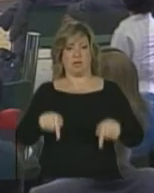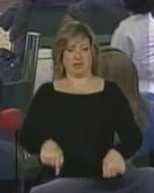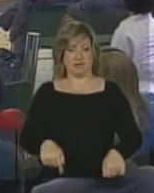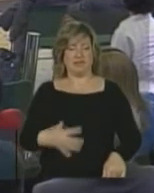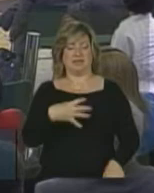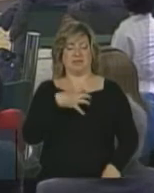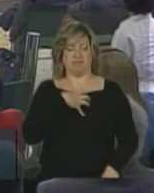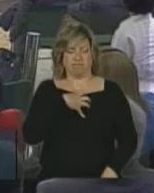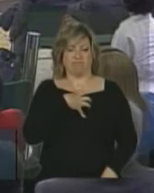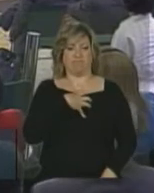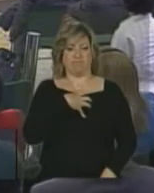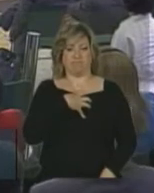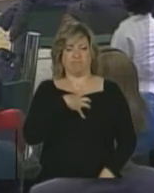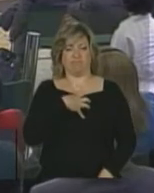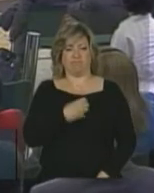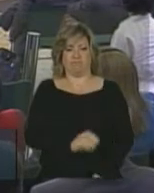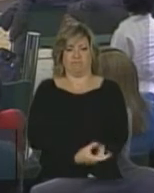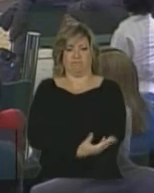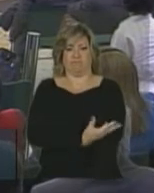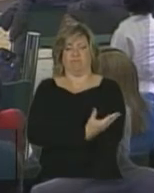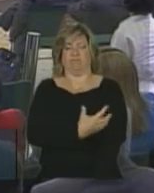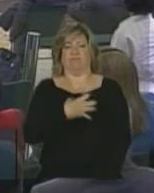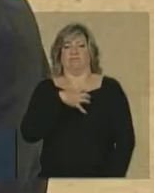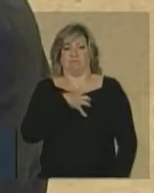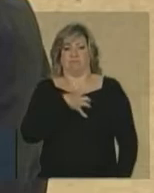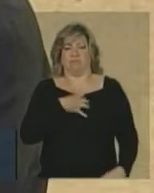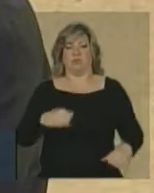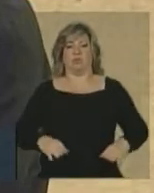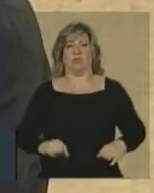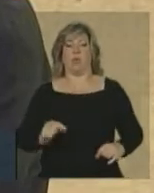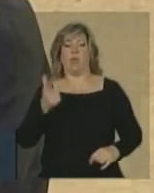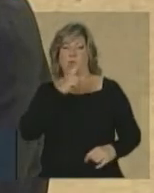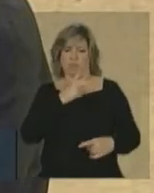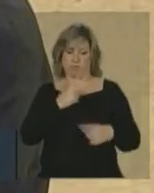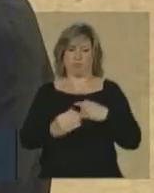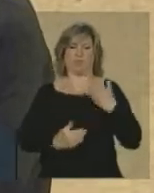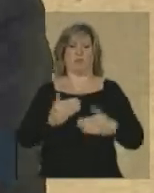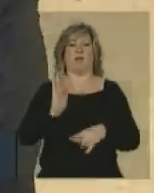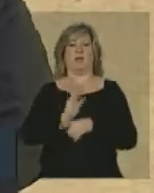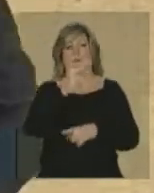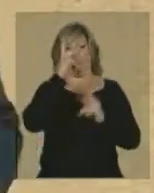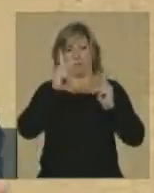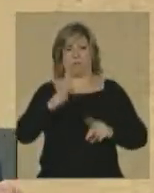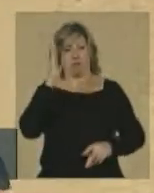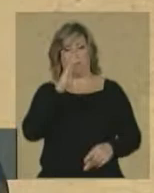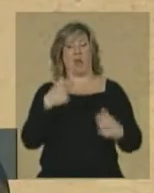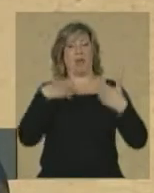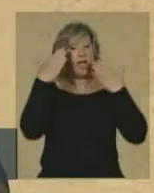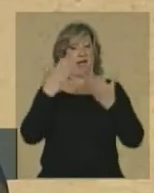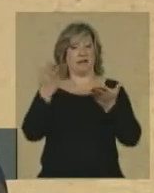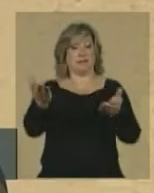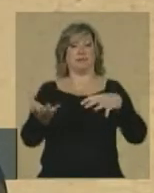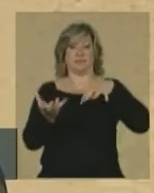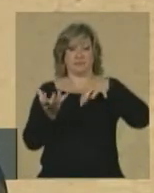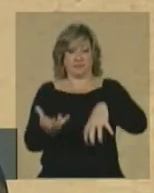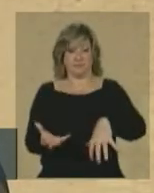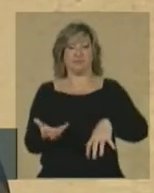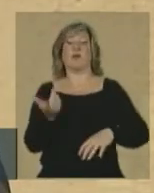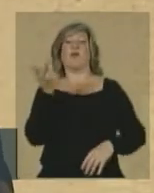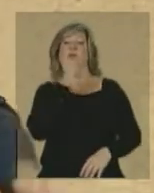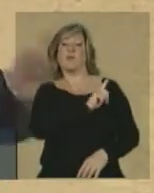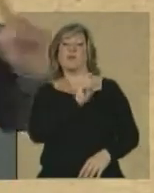sentem na pele a conquista do povo brasileiro. Agradeço ao Congresso Nacional pela